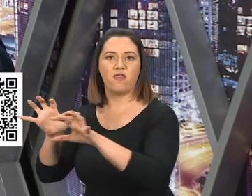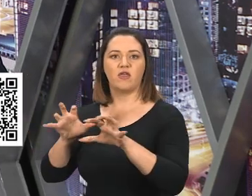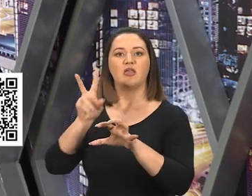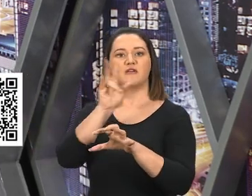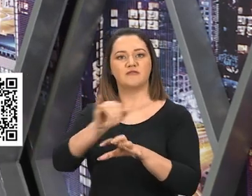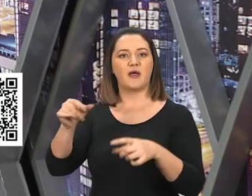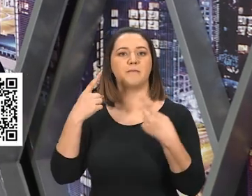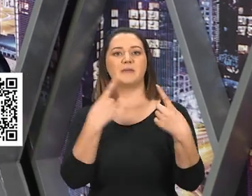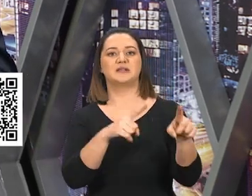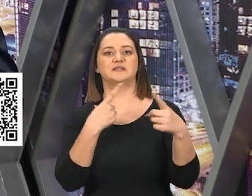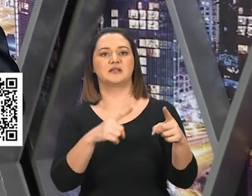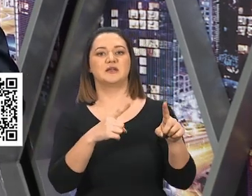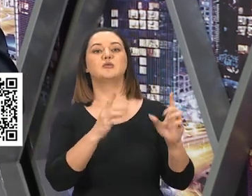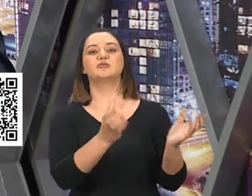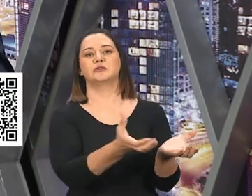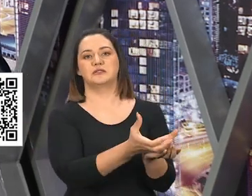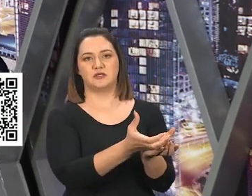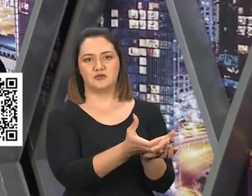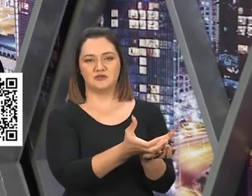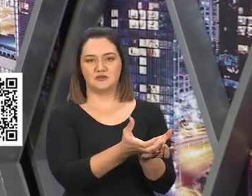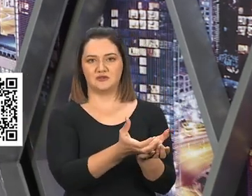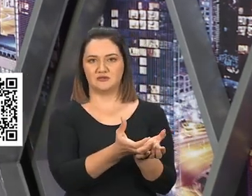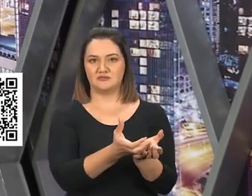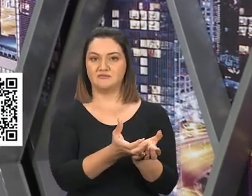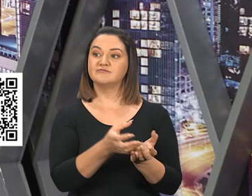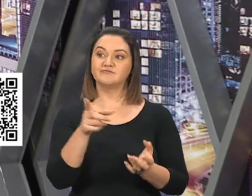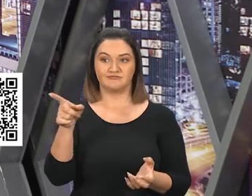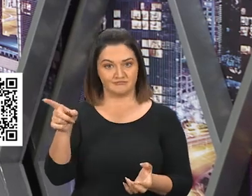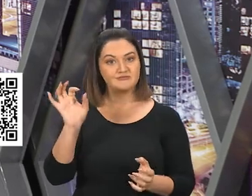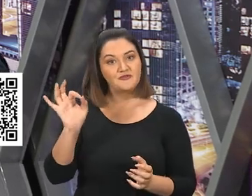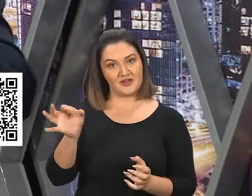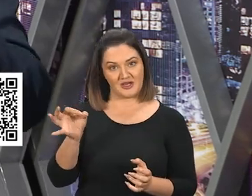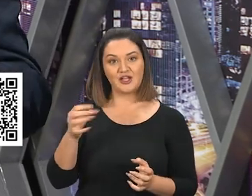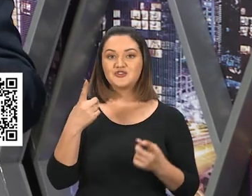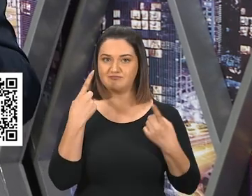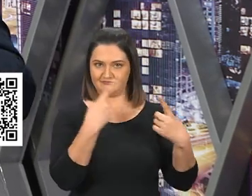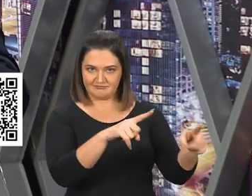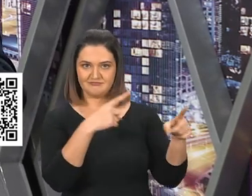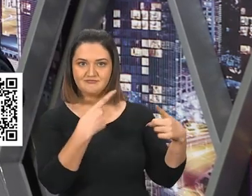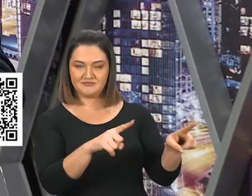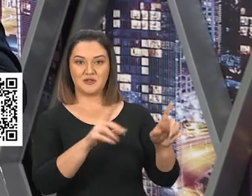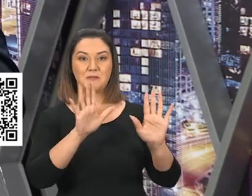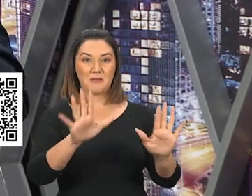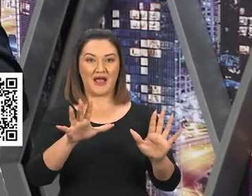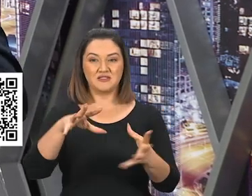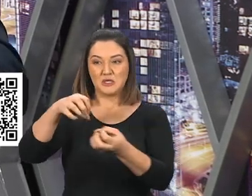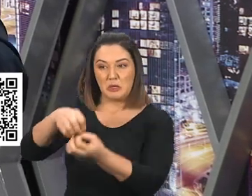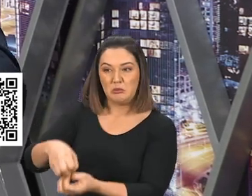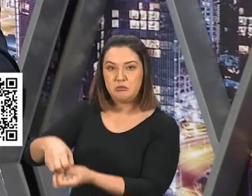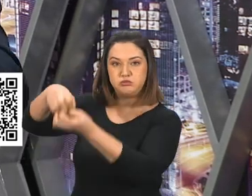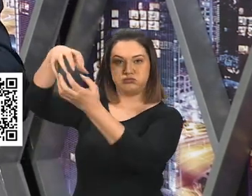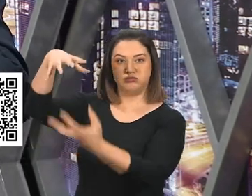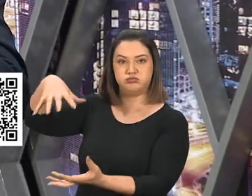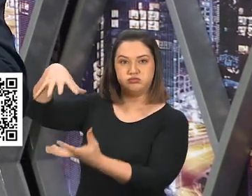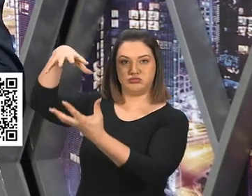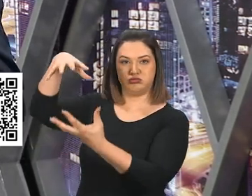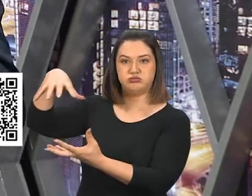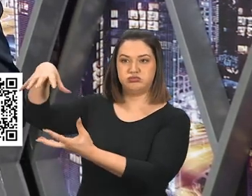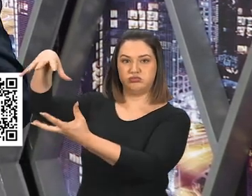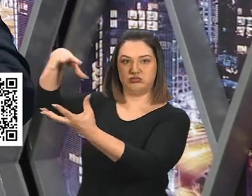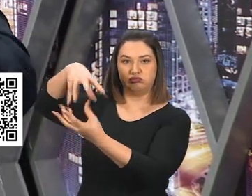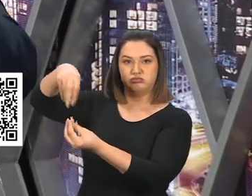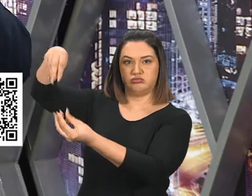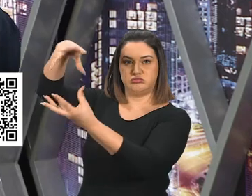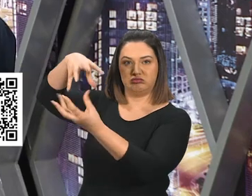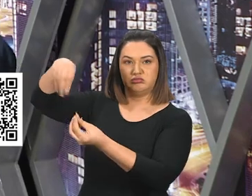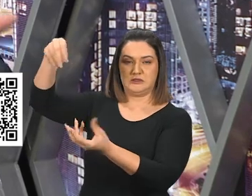constrangimento e uma perseguição ao povo de Deus. Que vai causar uma perseguição é fato, mas que o anticristo seria algum